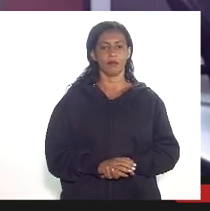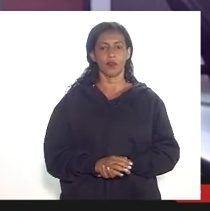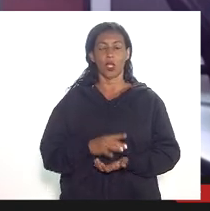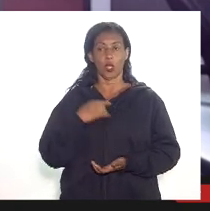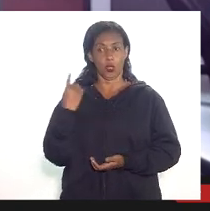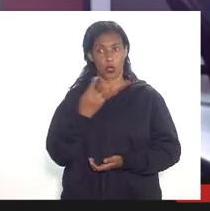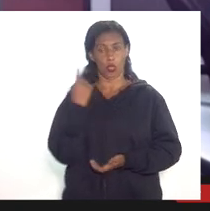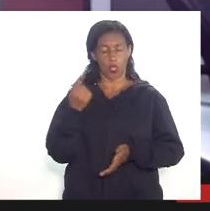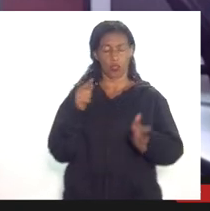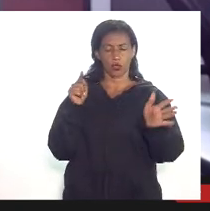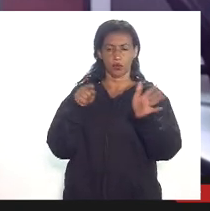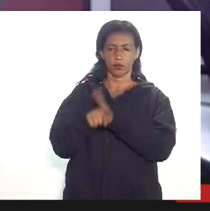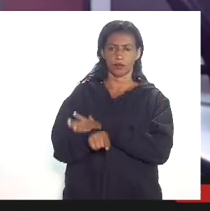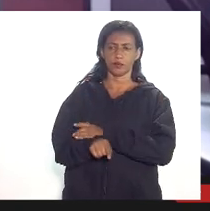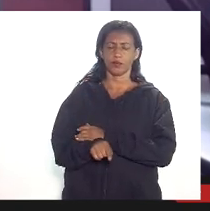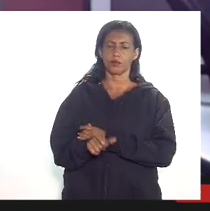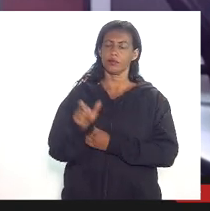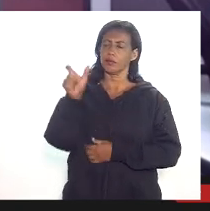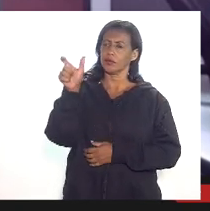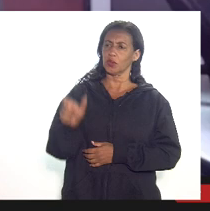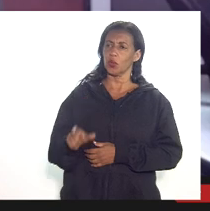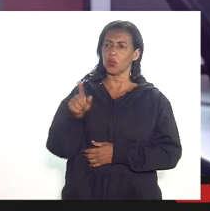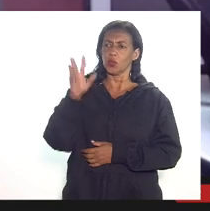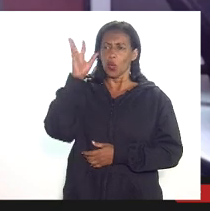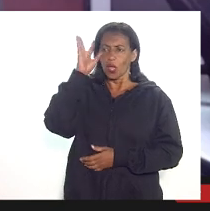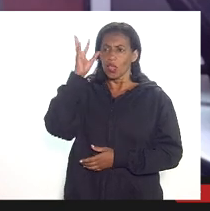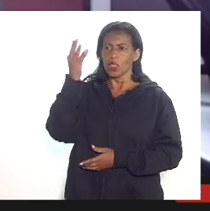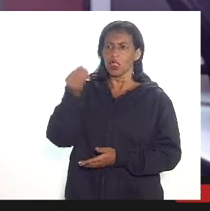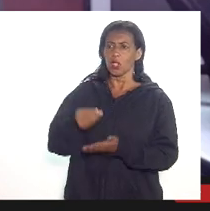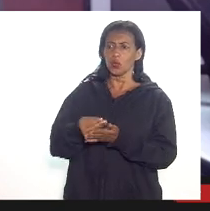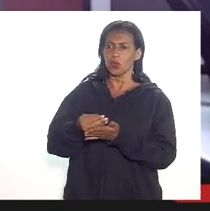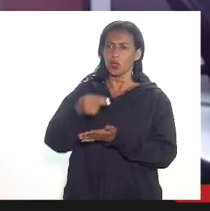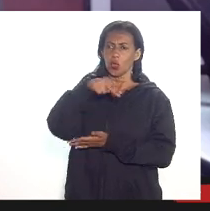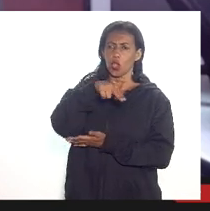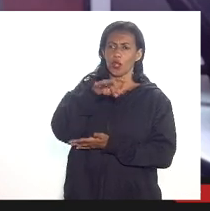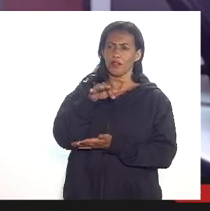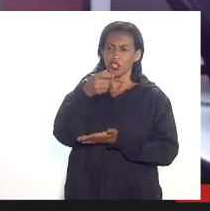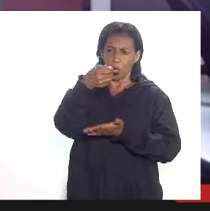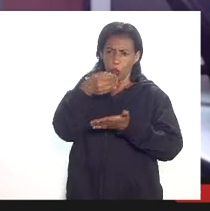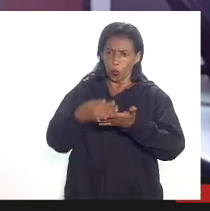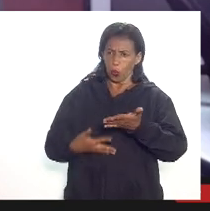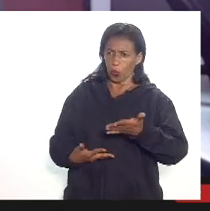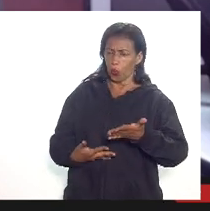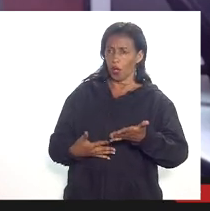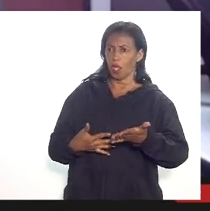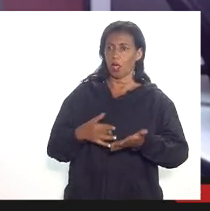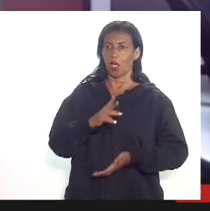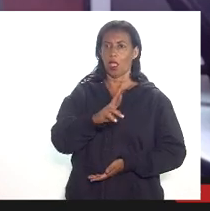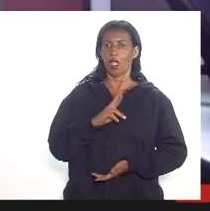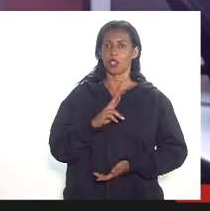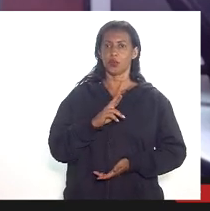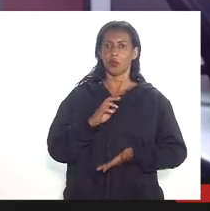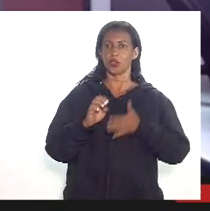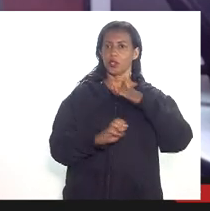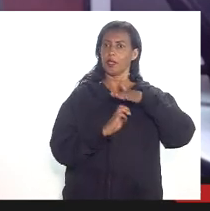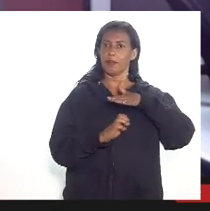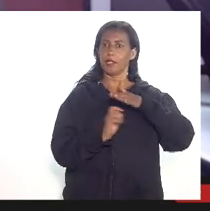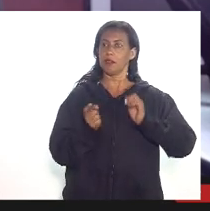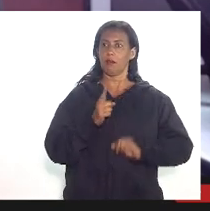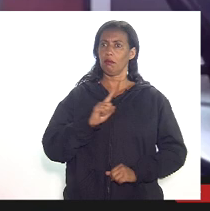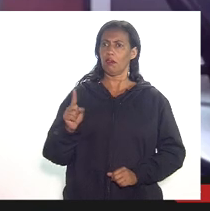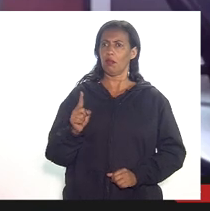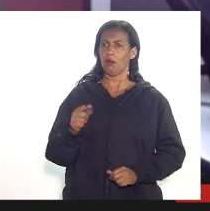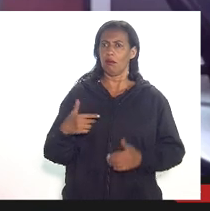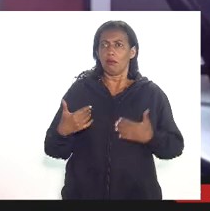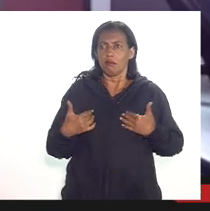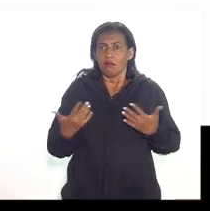perguntamos o senhor deduziu o valor da nota fiscal x a resposta da empresa não bem e aí como